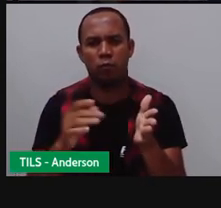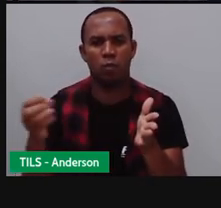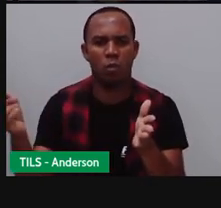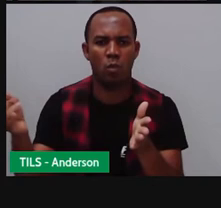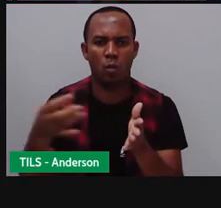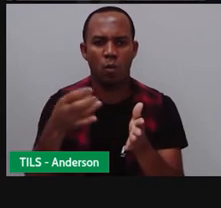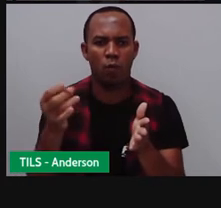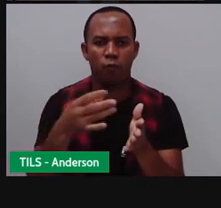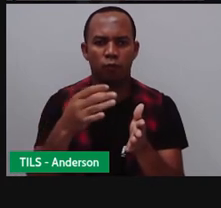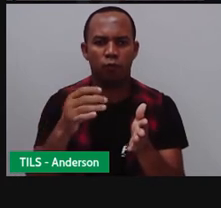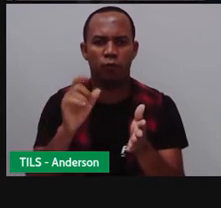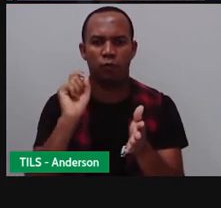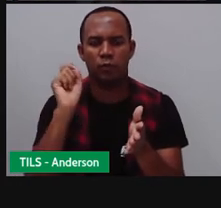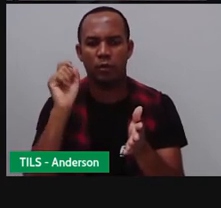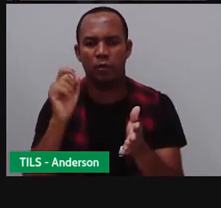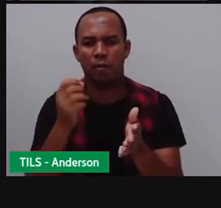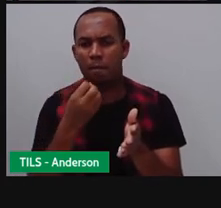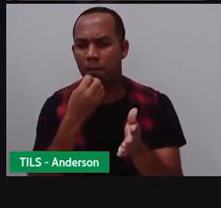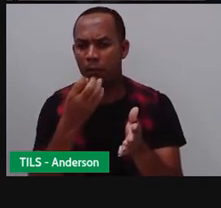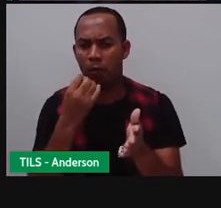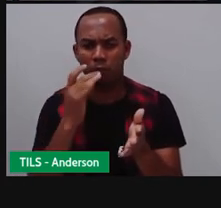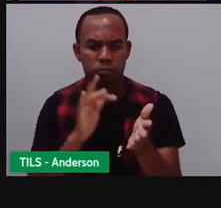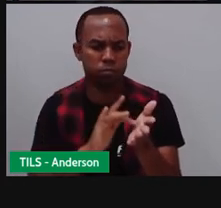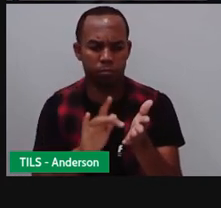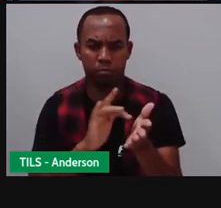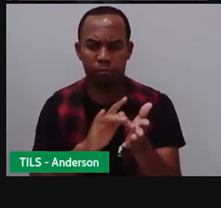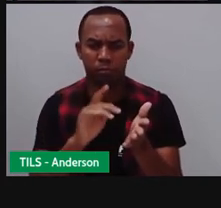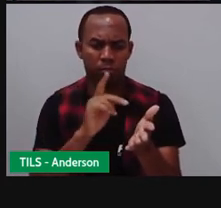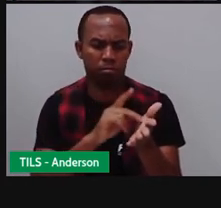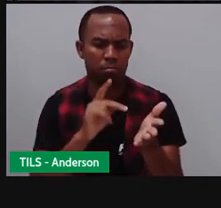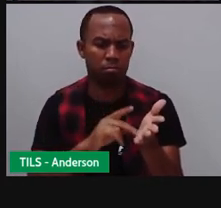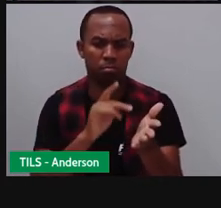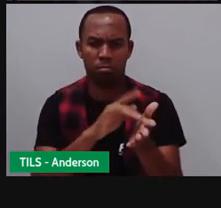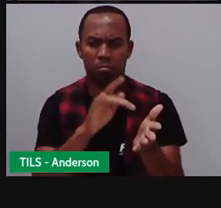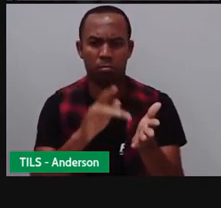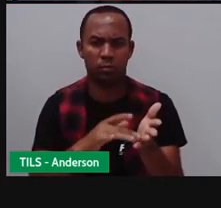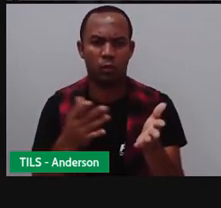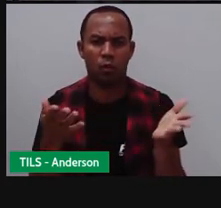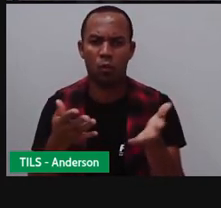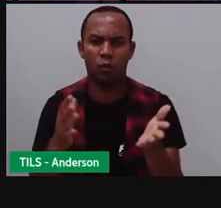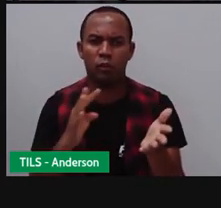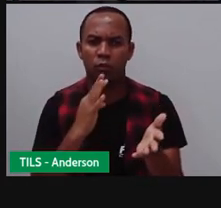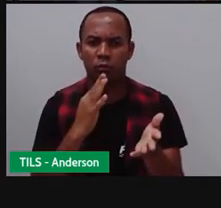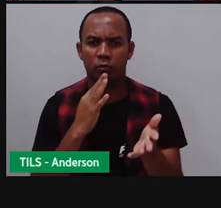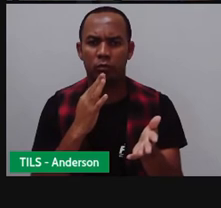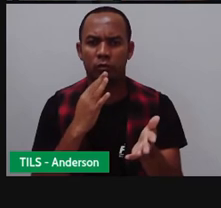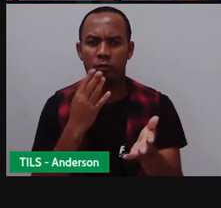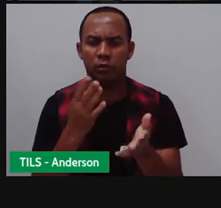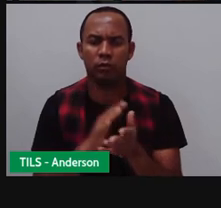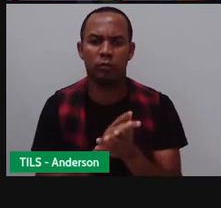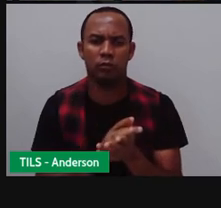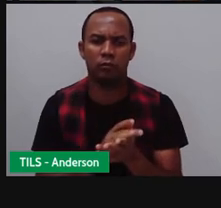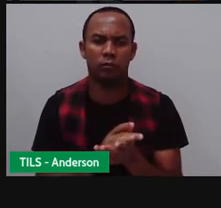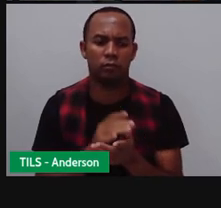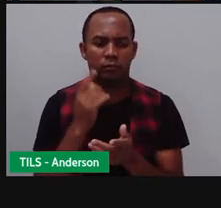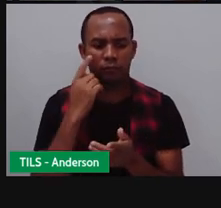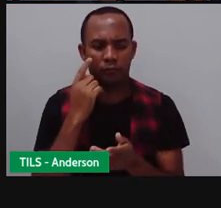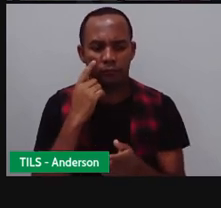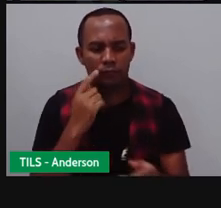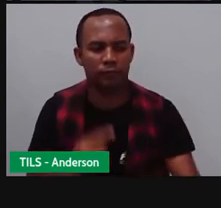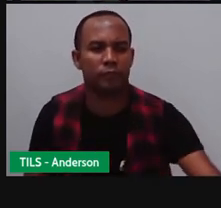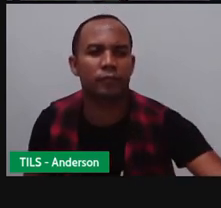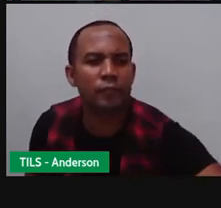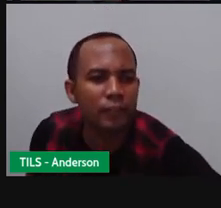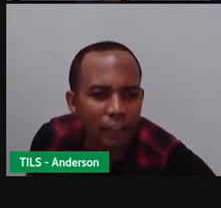o quê? De um smartphone sem teclado numérico pela Apple. Que é isso que a gente conhece hoje. Como a gente conhece hoje, né? Isso, um